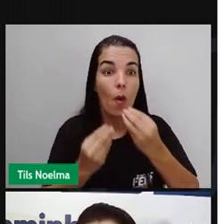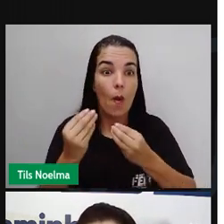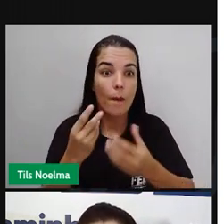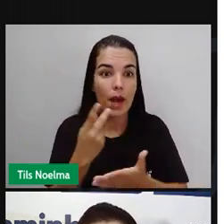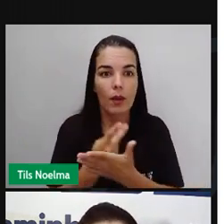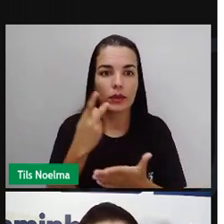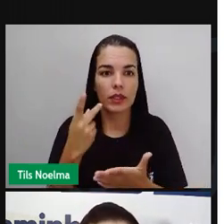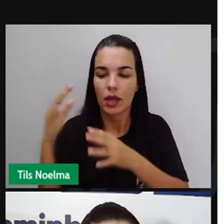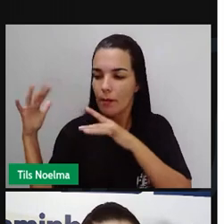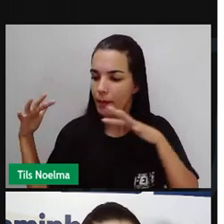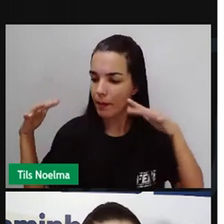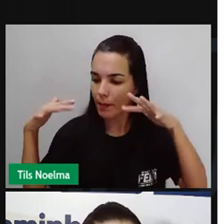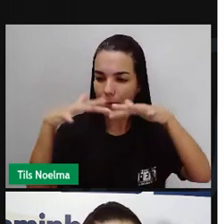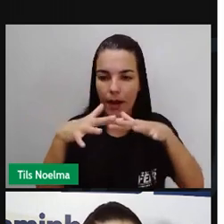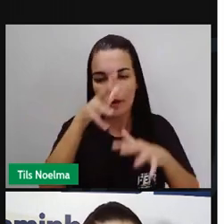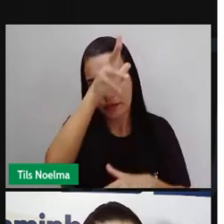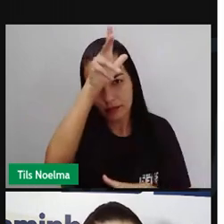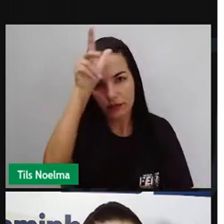Amazônia.